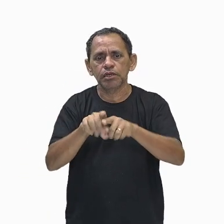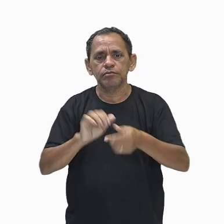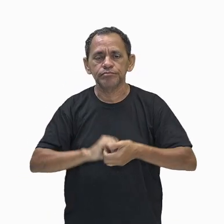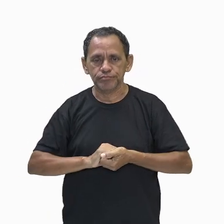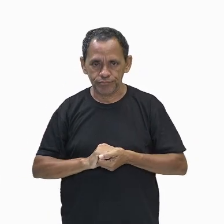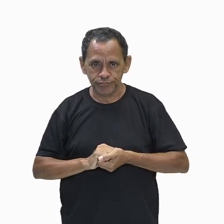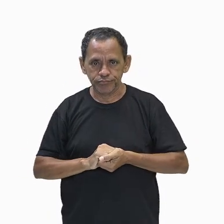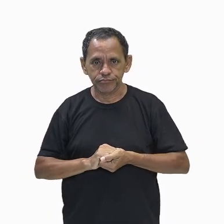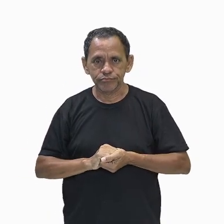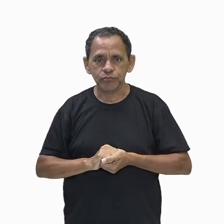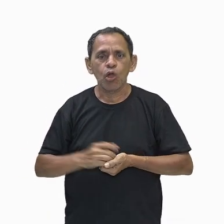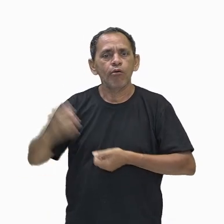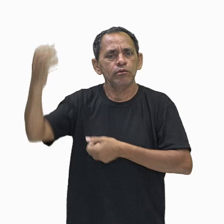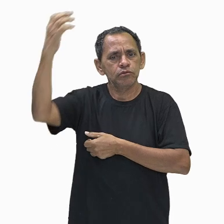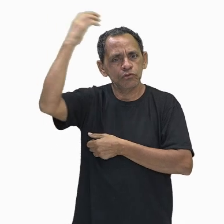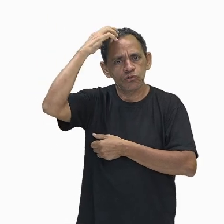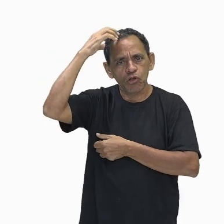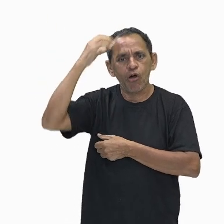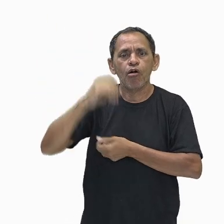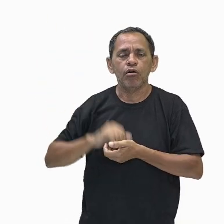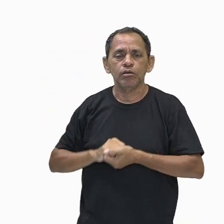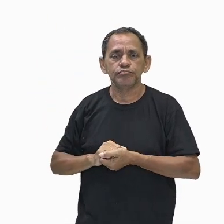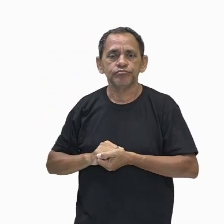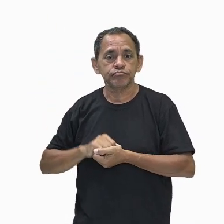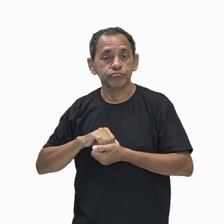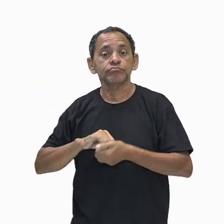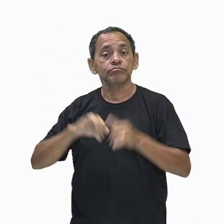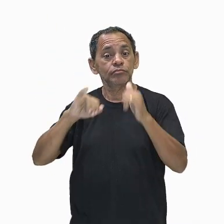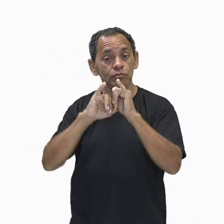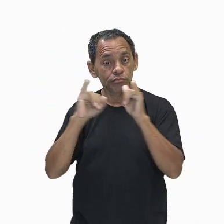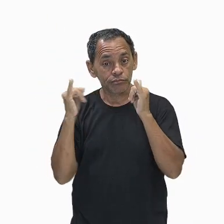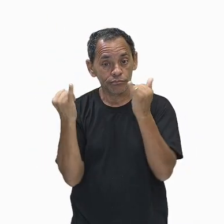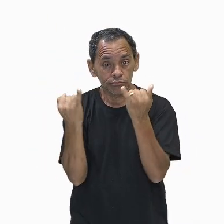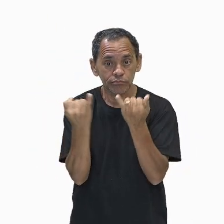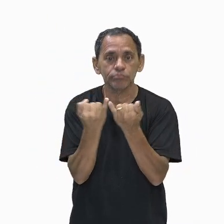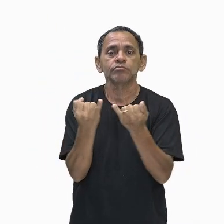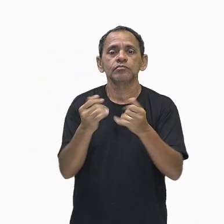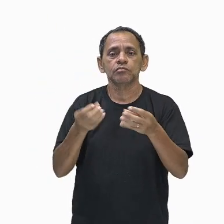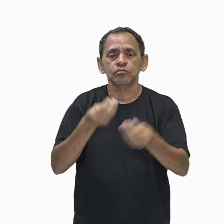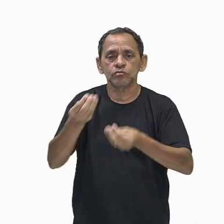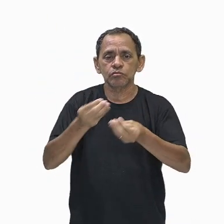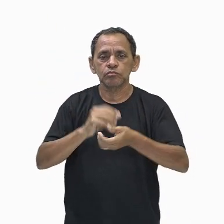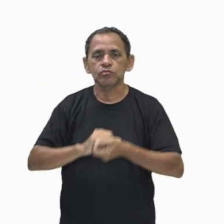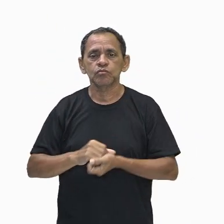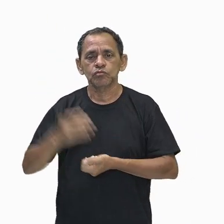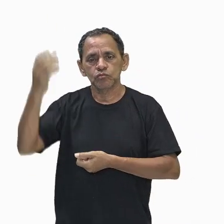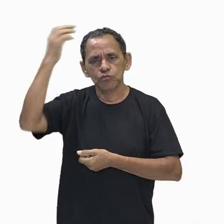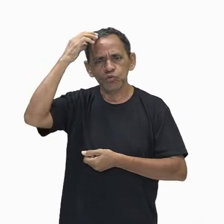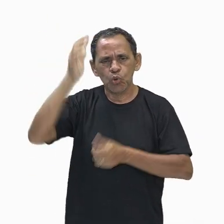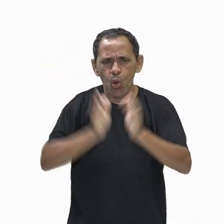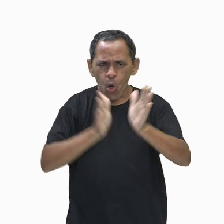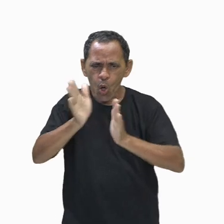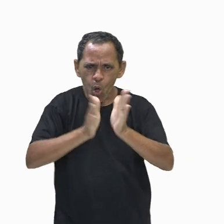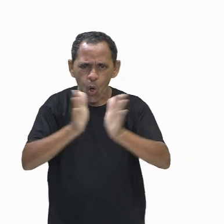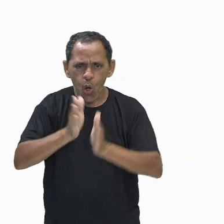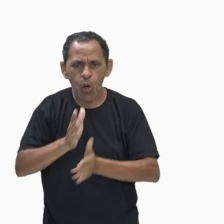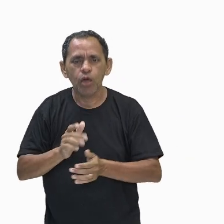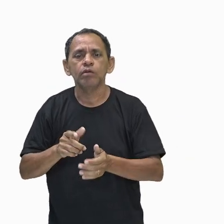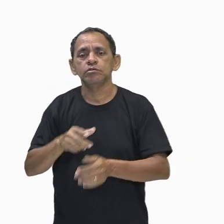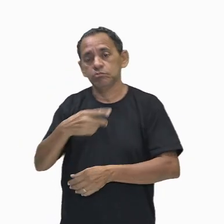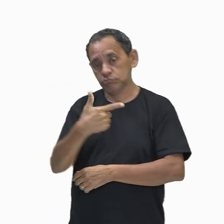então, do imperador do Médio Império. O imperador, o Amenemate I, foi coroado por volta do ano 2000 a